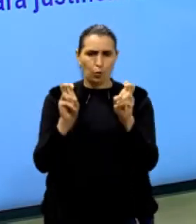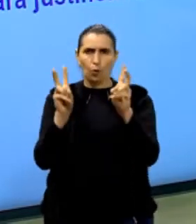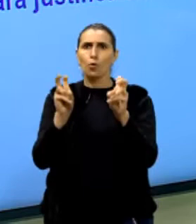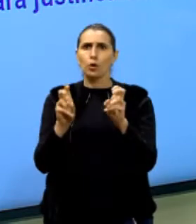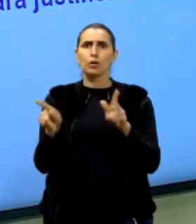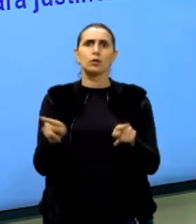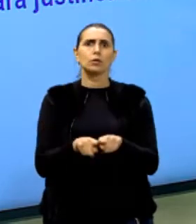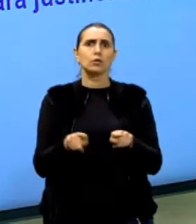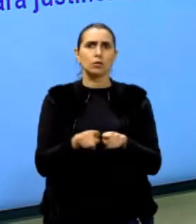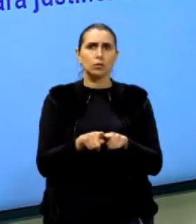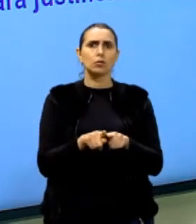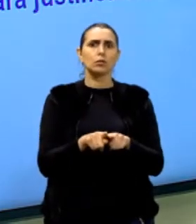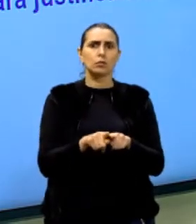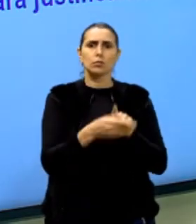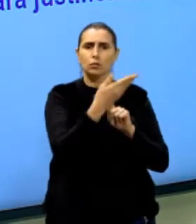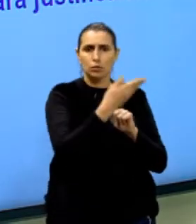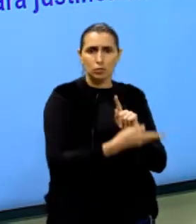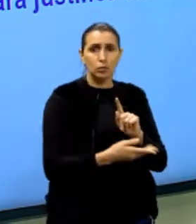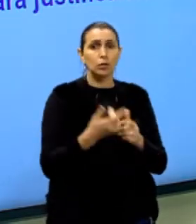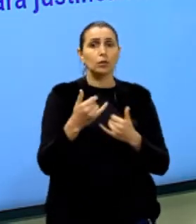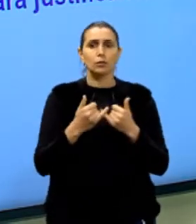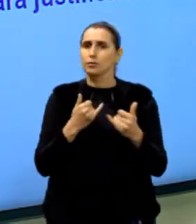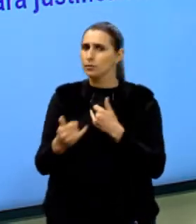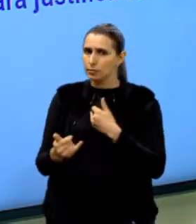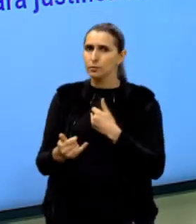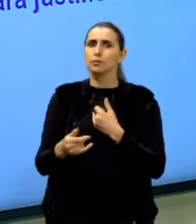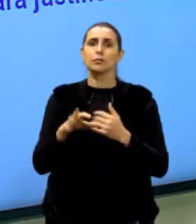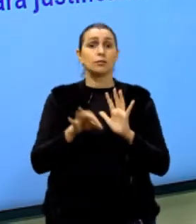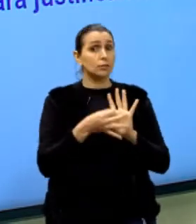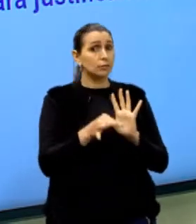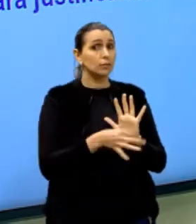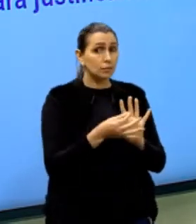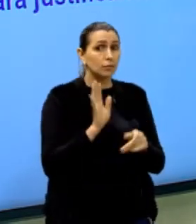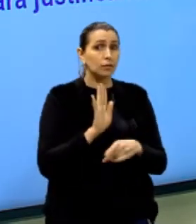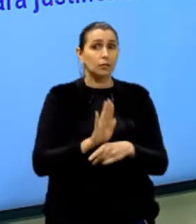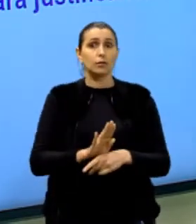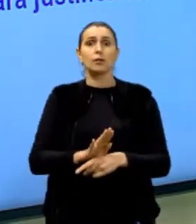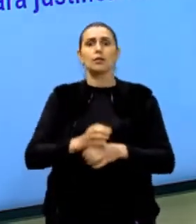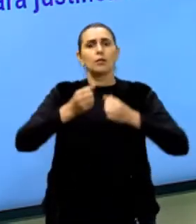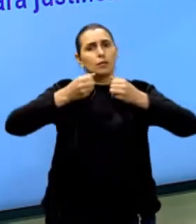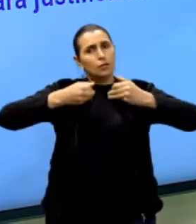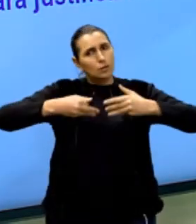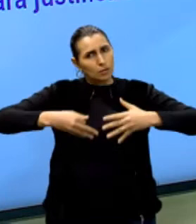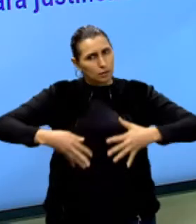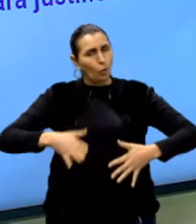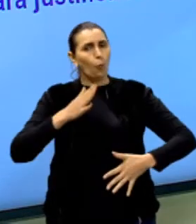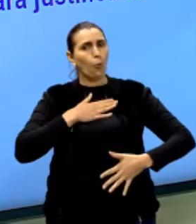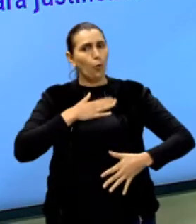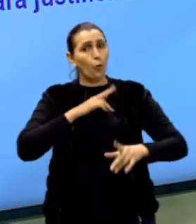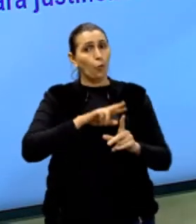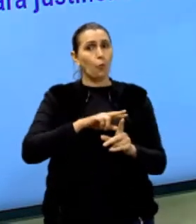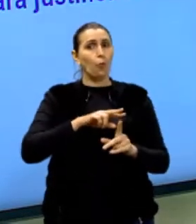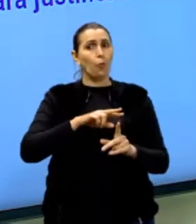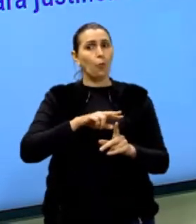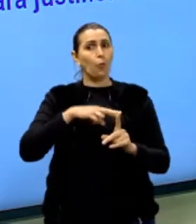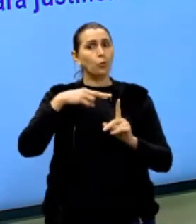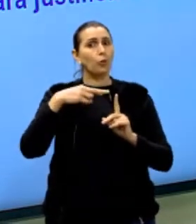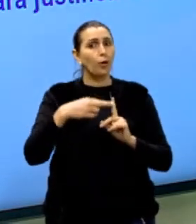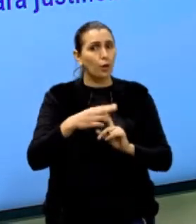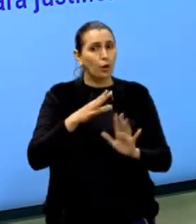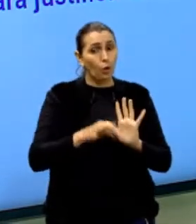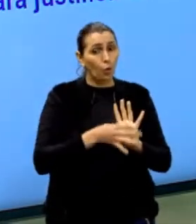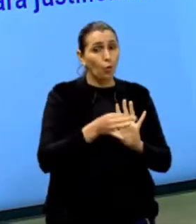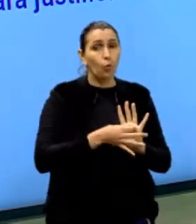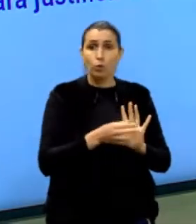vou ter que ter também exemplos, né? E argumentos que vão ajudar eu a explicar esse meu posicionamento e essa é minha opinião